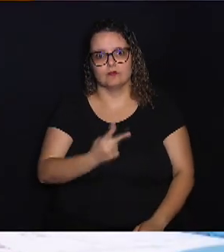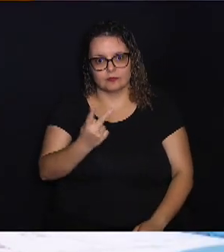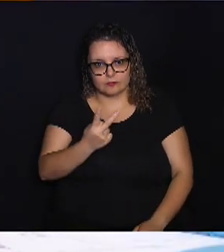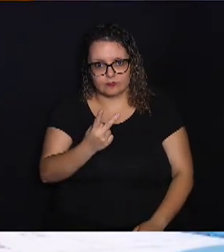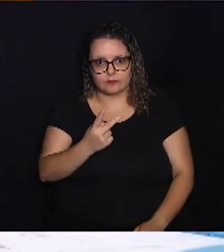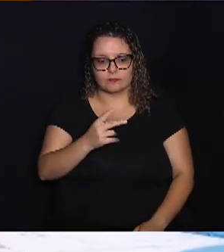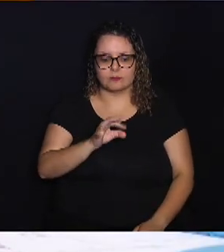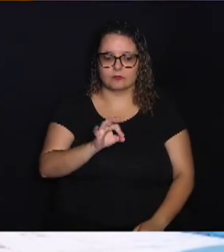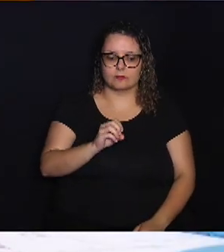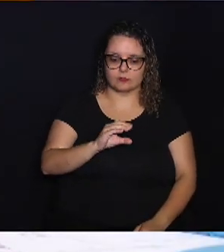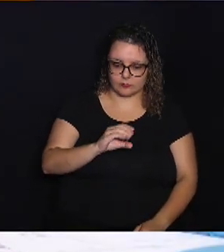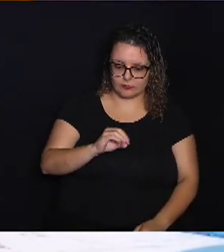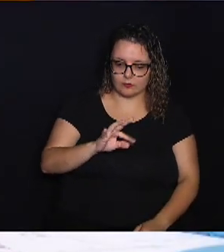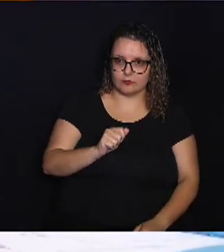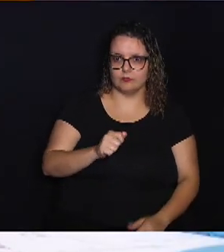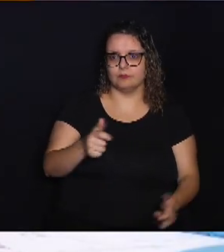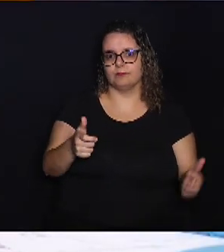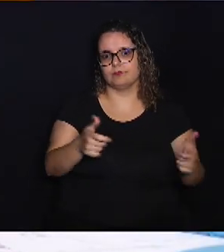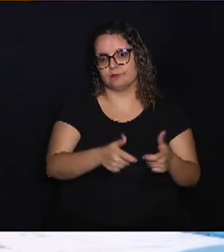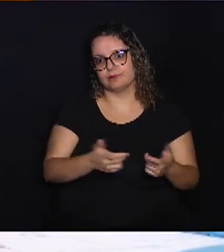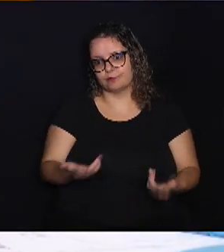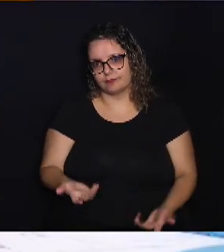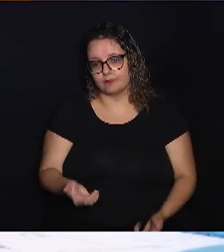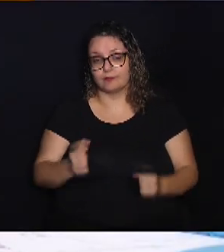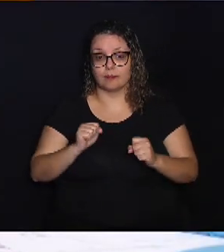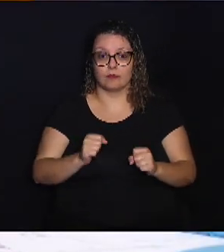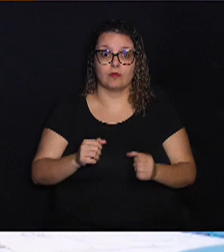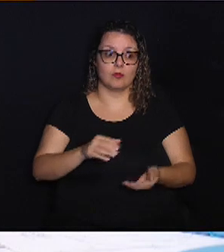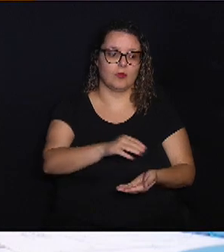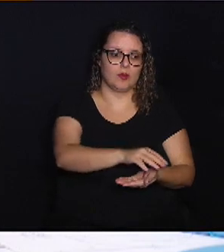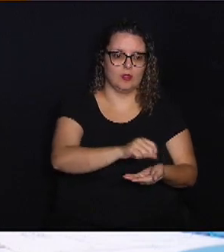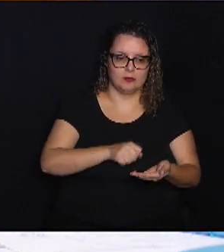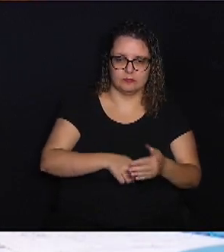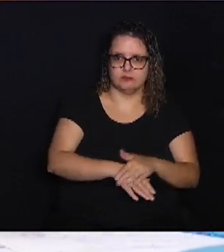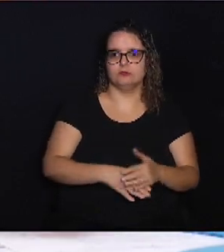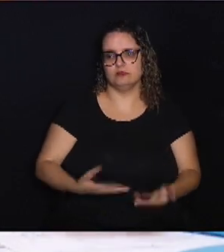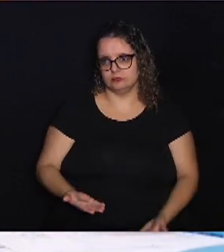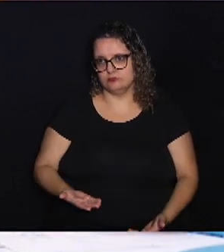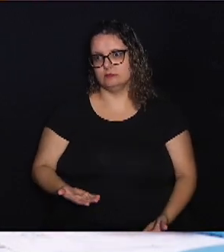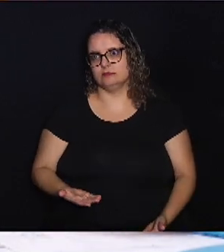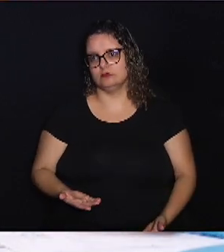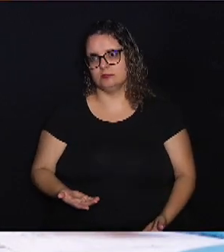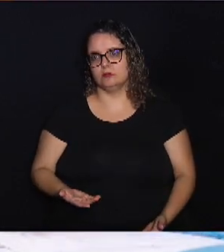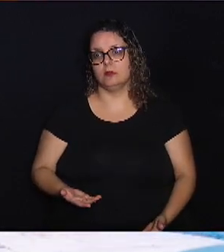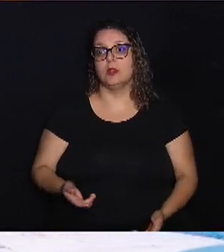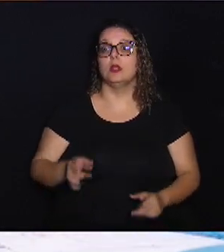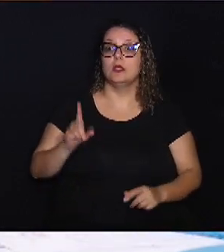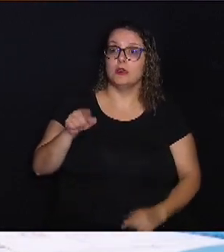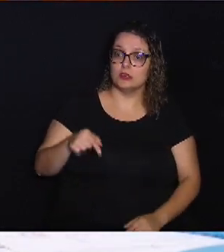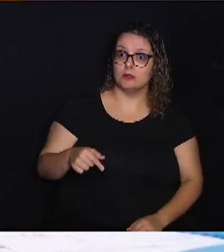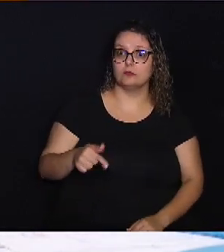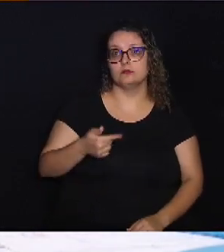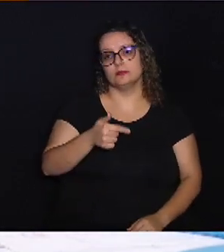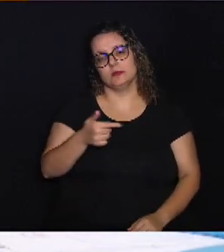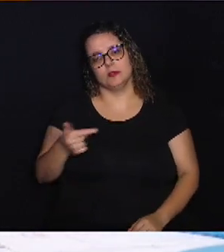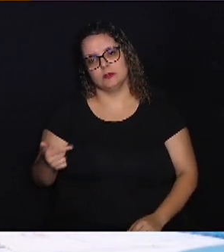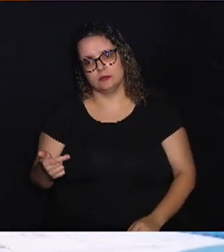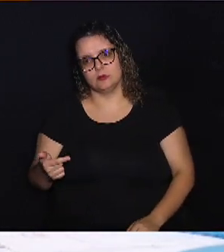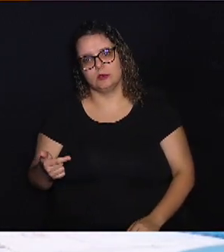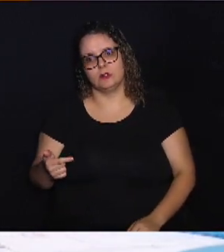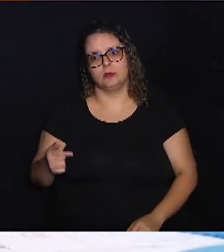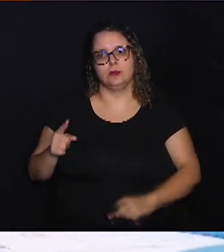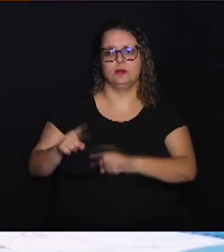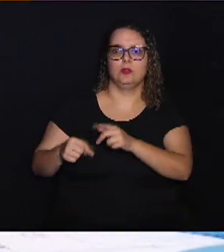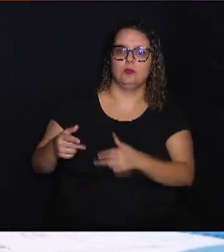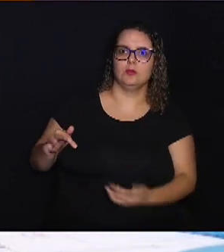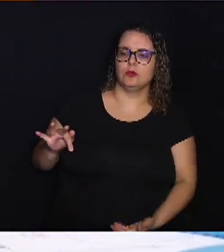cota ali caiu de valor e aí você pode sacar menos do que você aplicou. Então, isso você não tem no produto